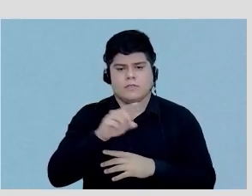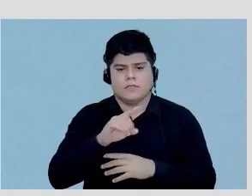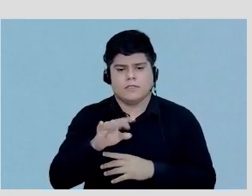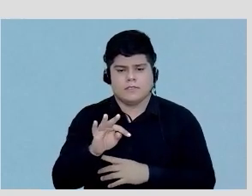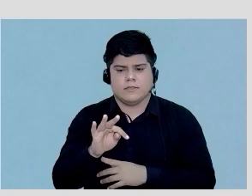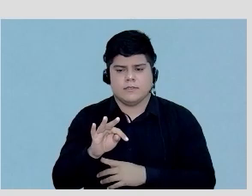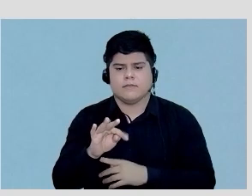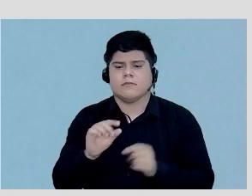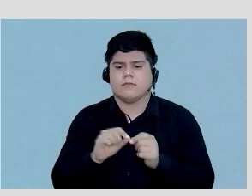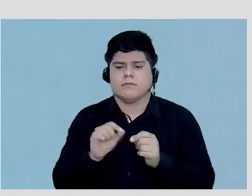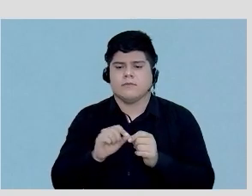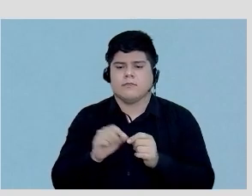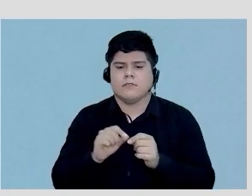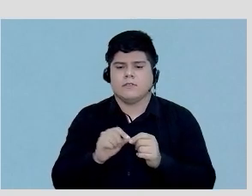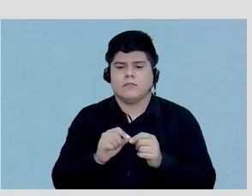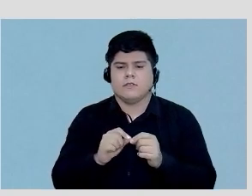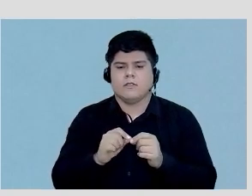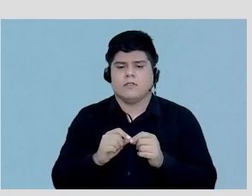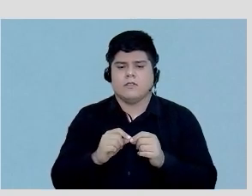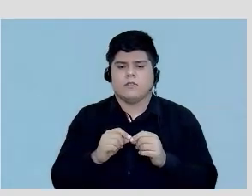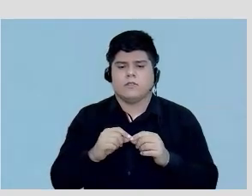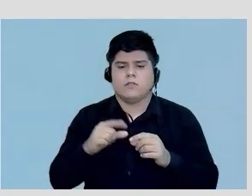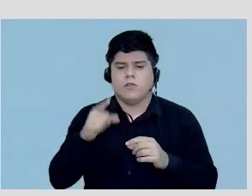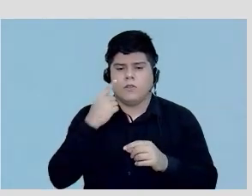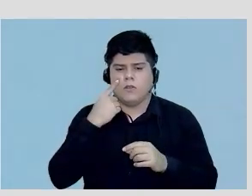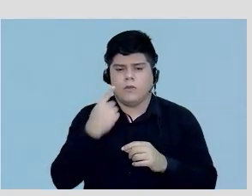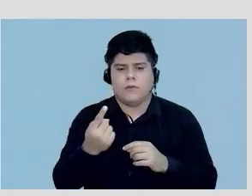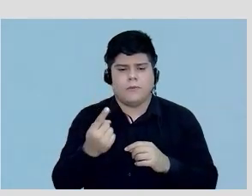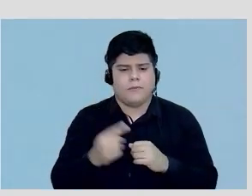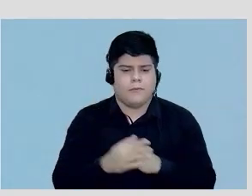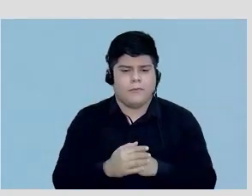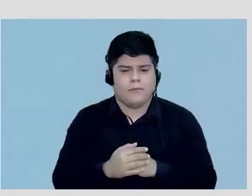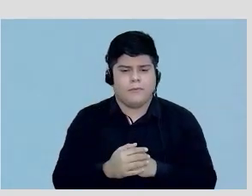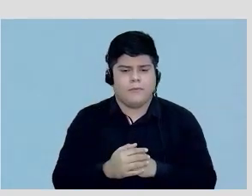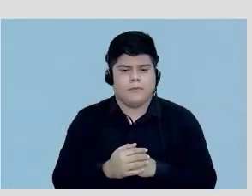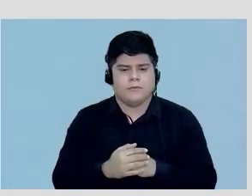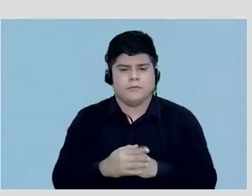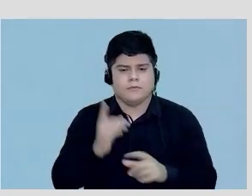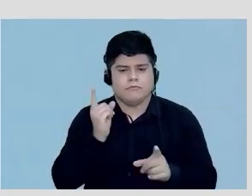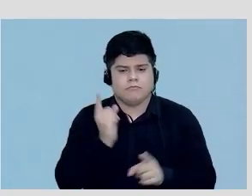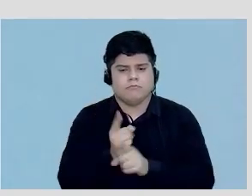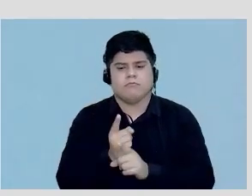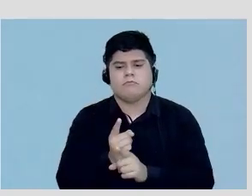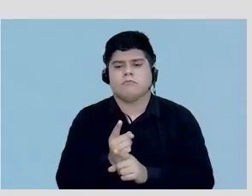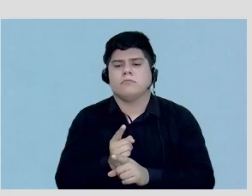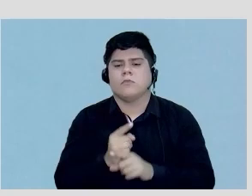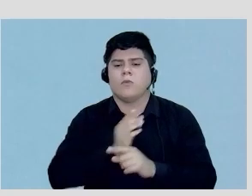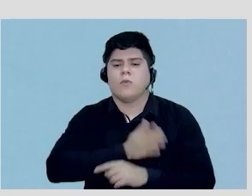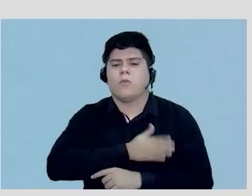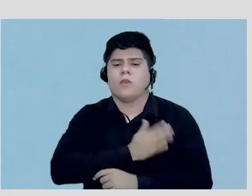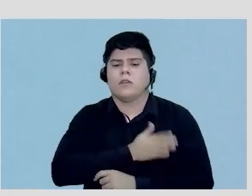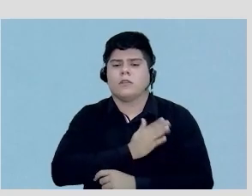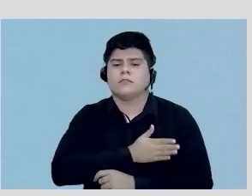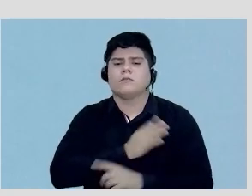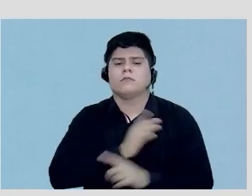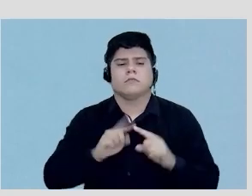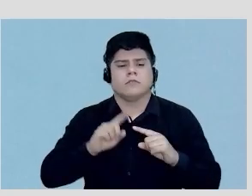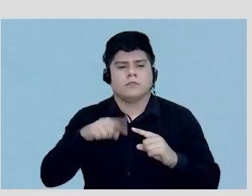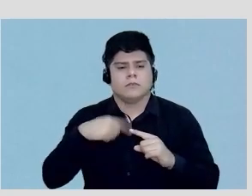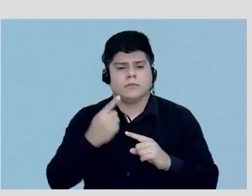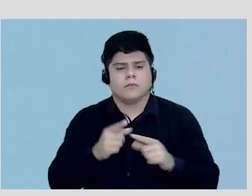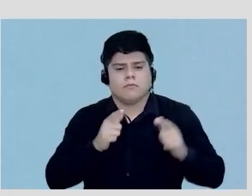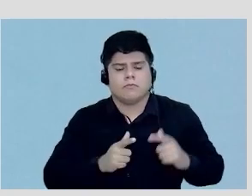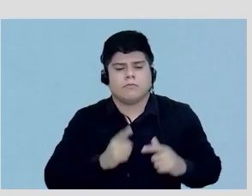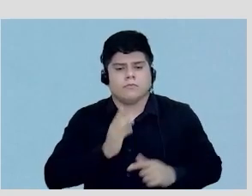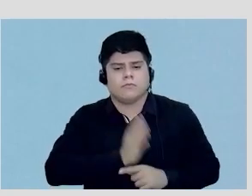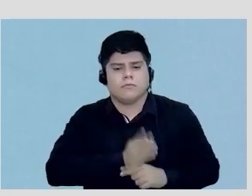fazem um pivotamento e esse pivotamento localiza o coração e depois de localizar